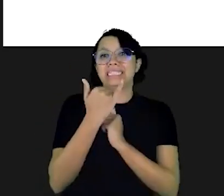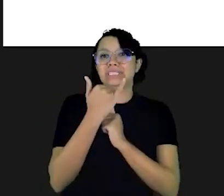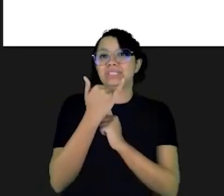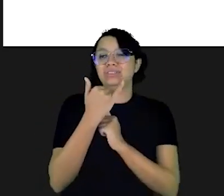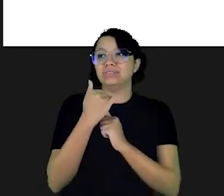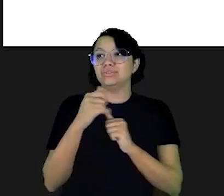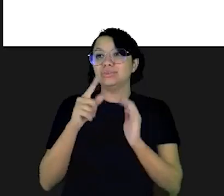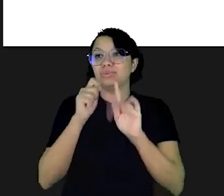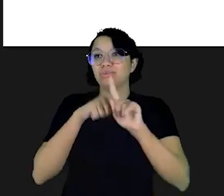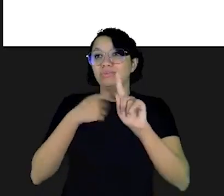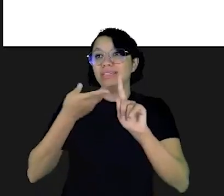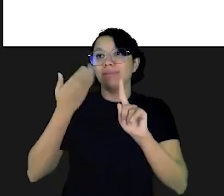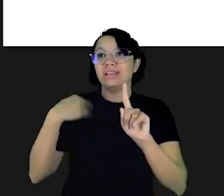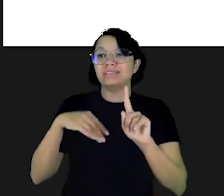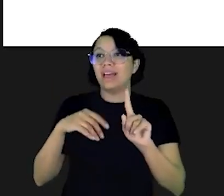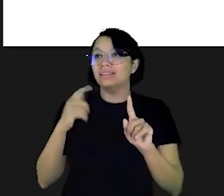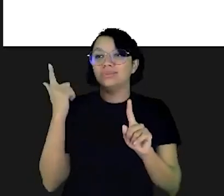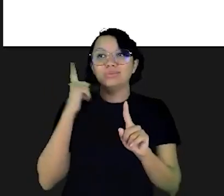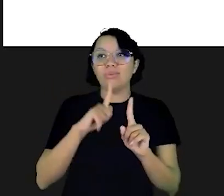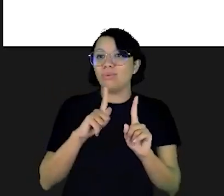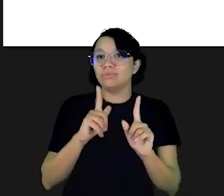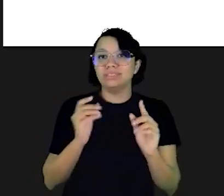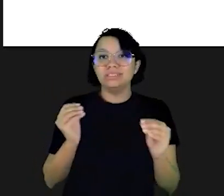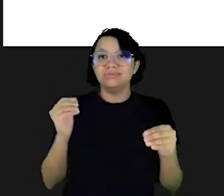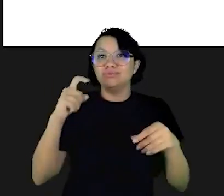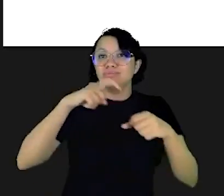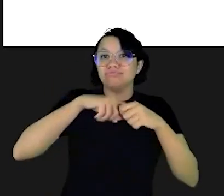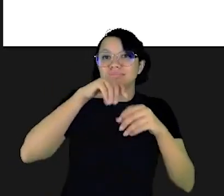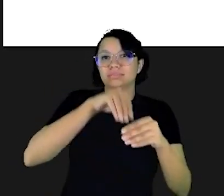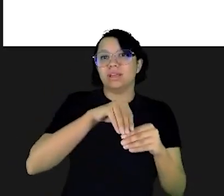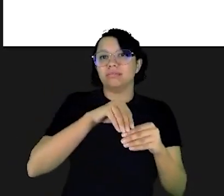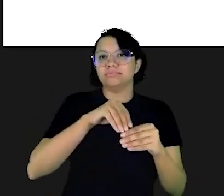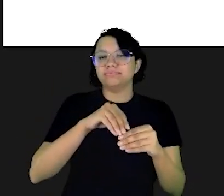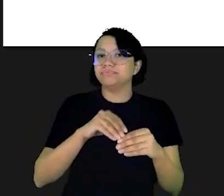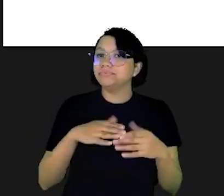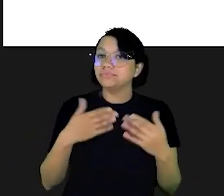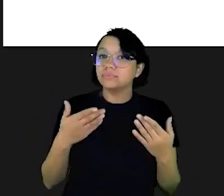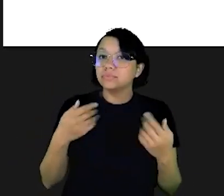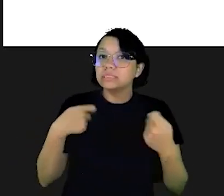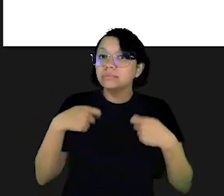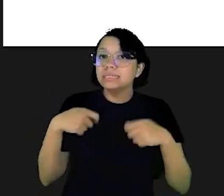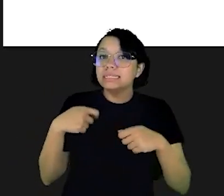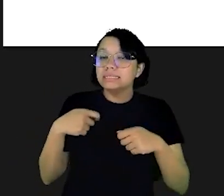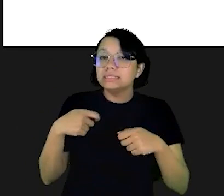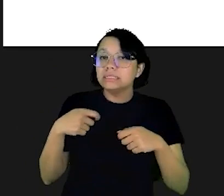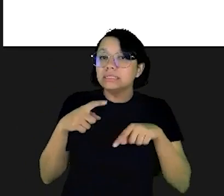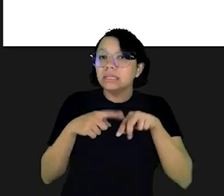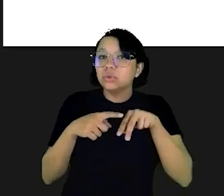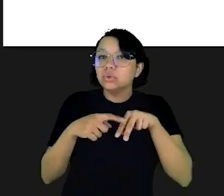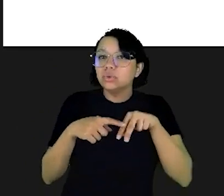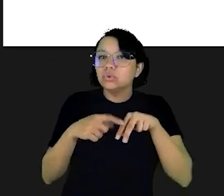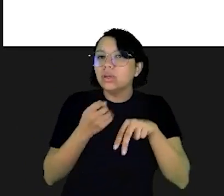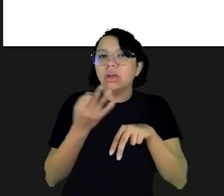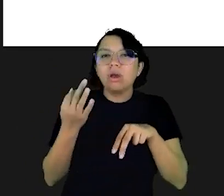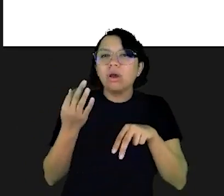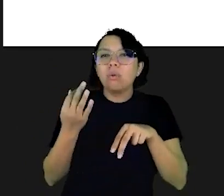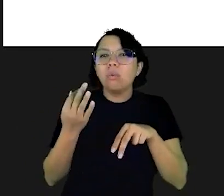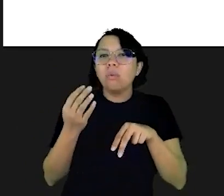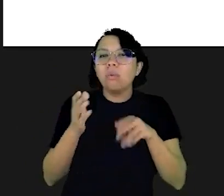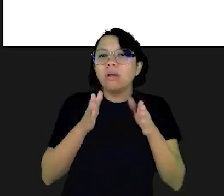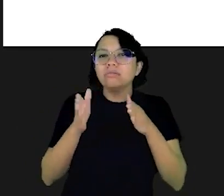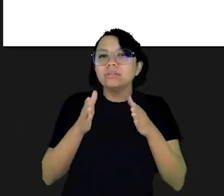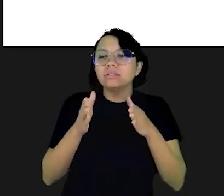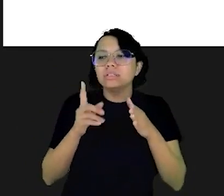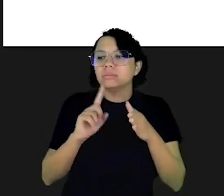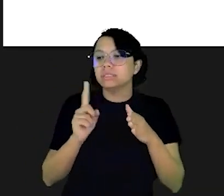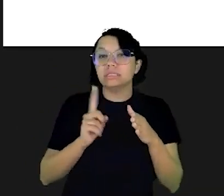uma emergência no mês passado e eu ainda não consegui recompor a minha reserva de emergência ok você precisa dessa prótese